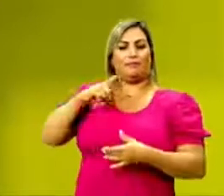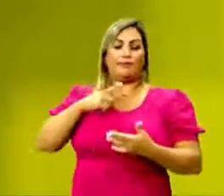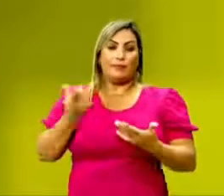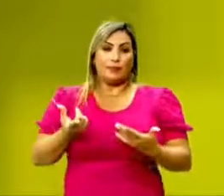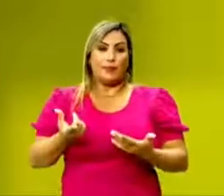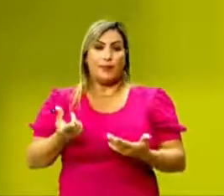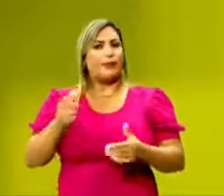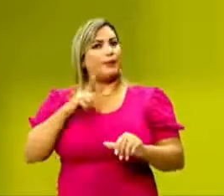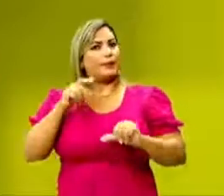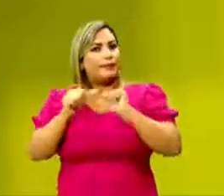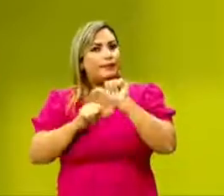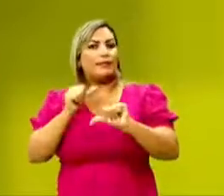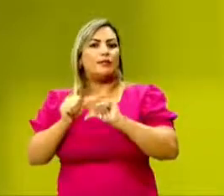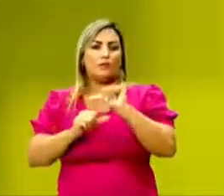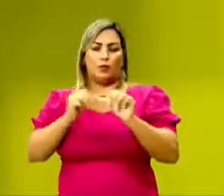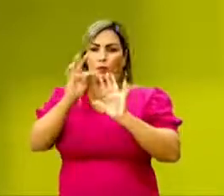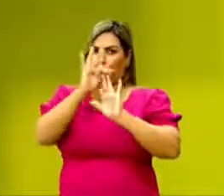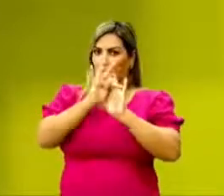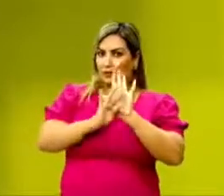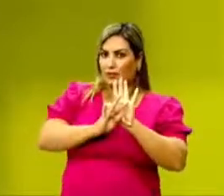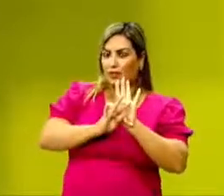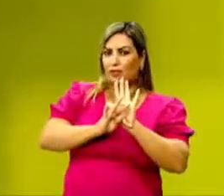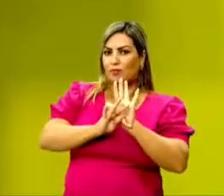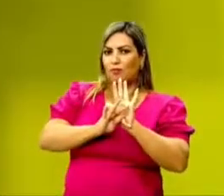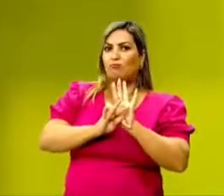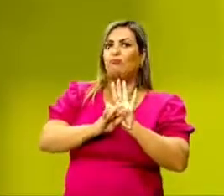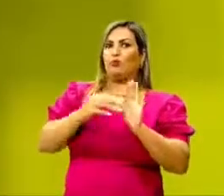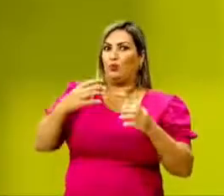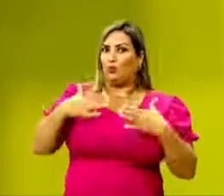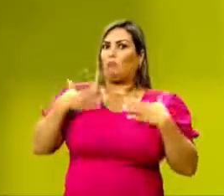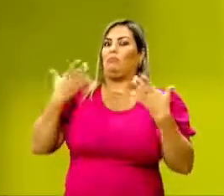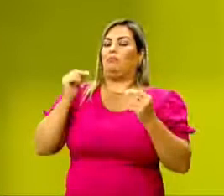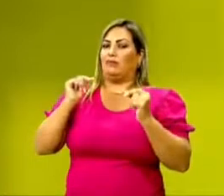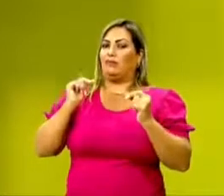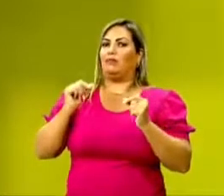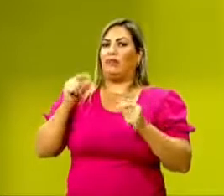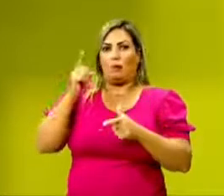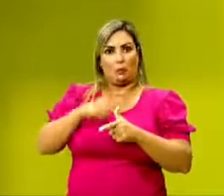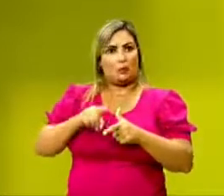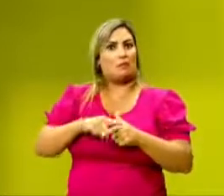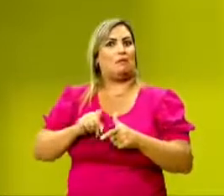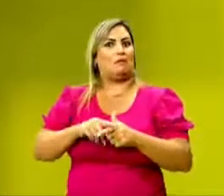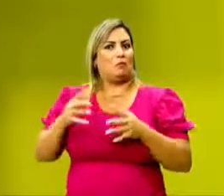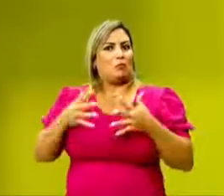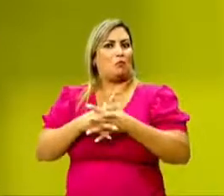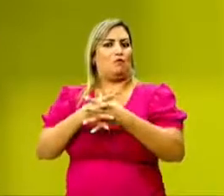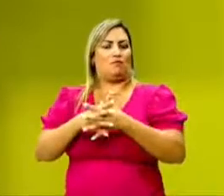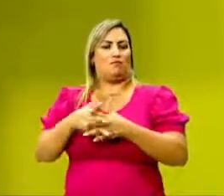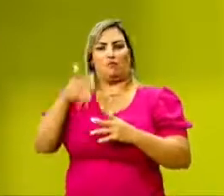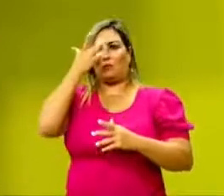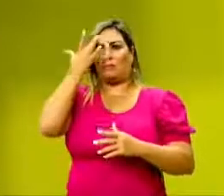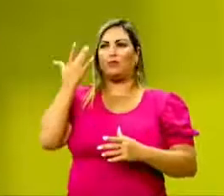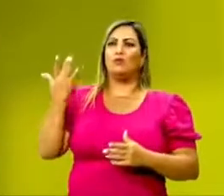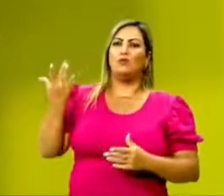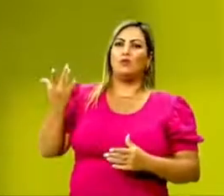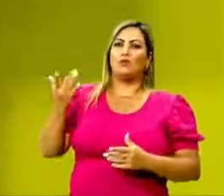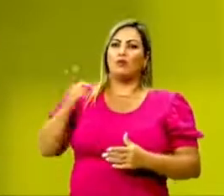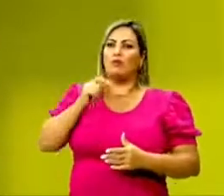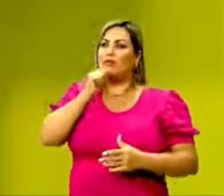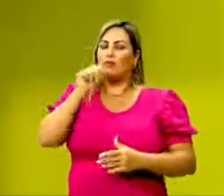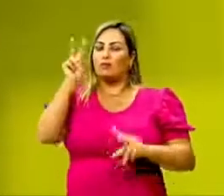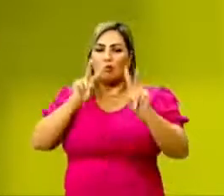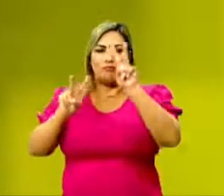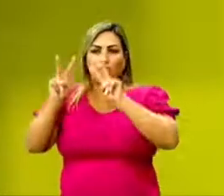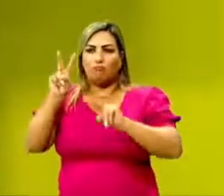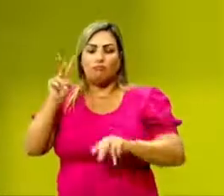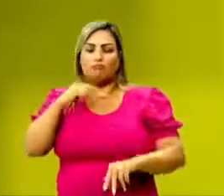O que torna o texto intrigante é justamente o que gera o conflito. Alguém que não tem